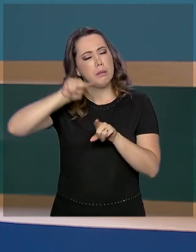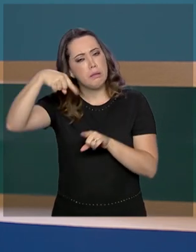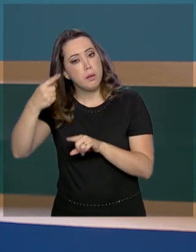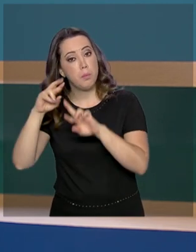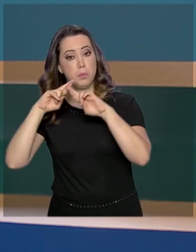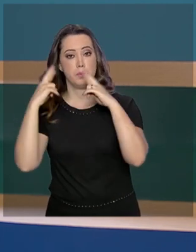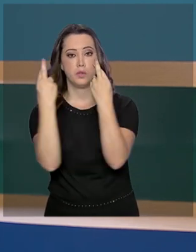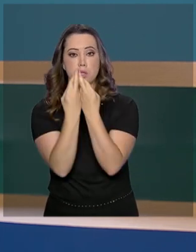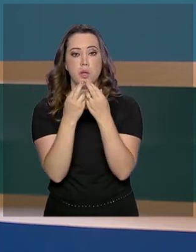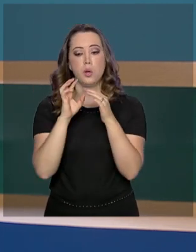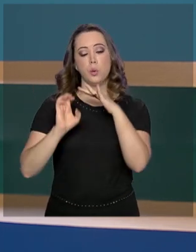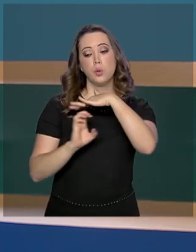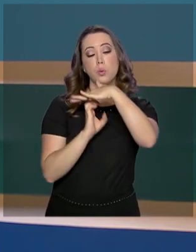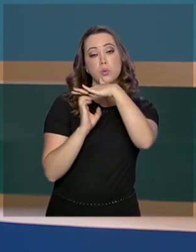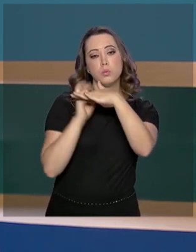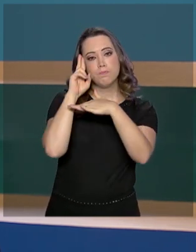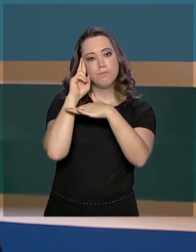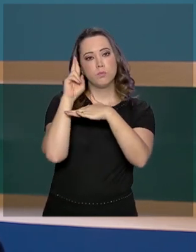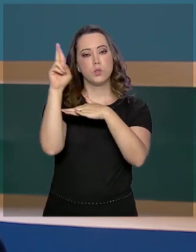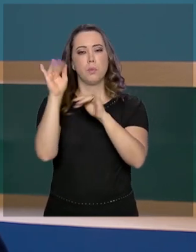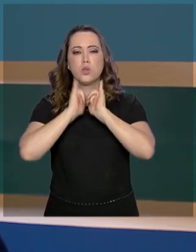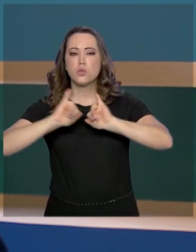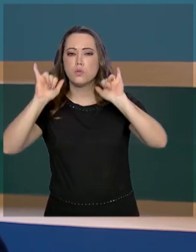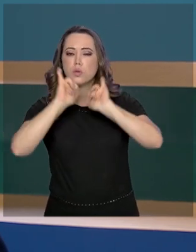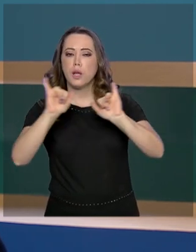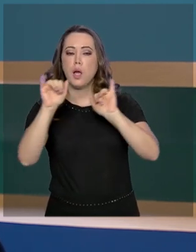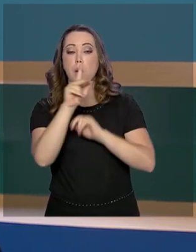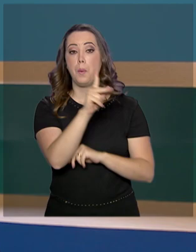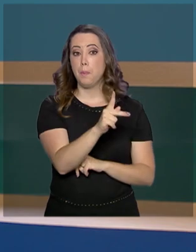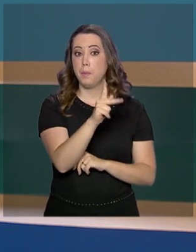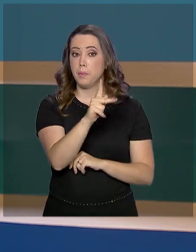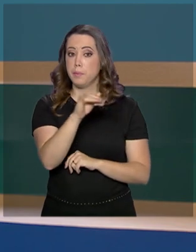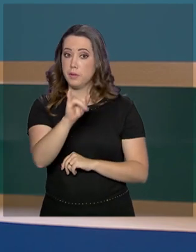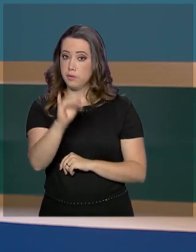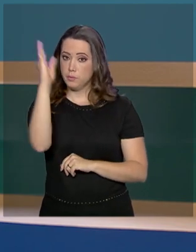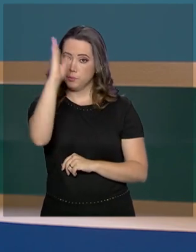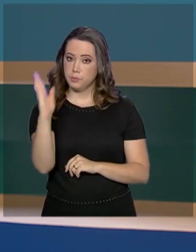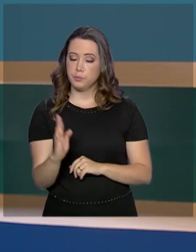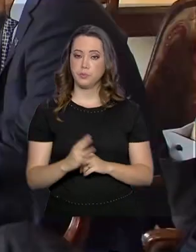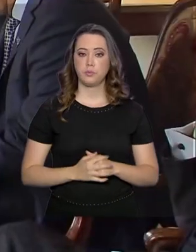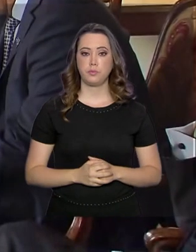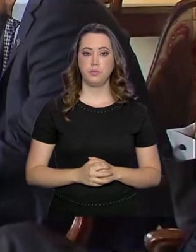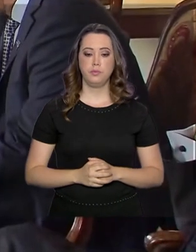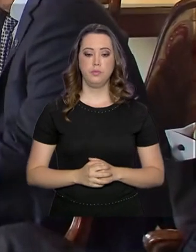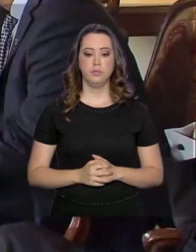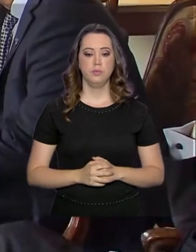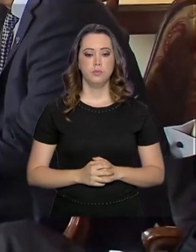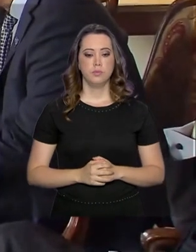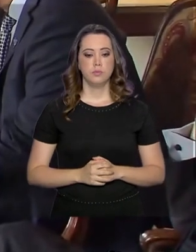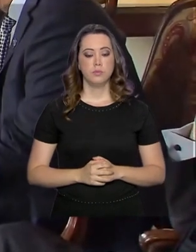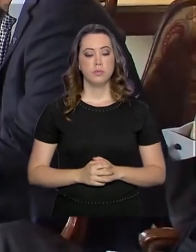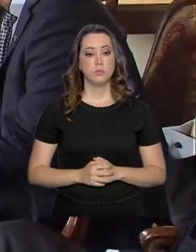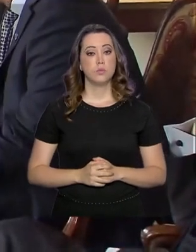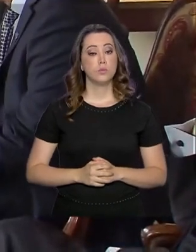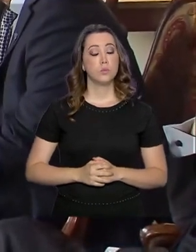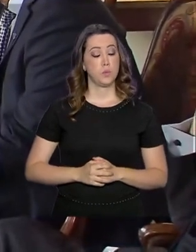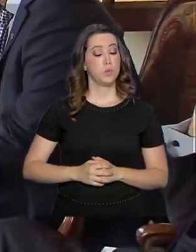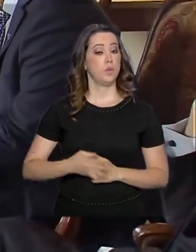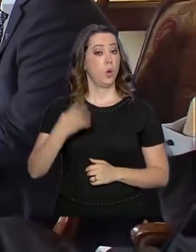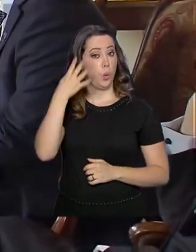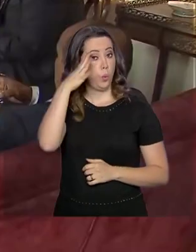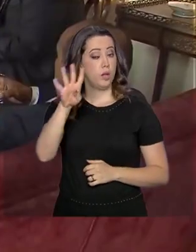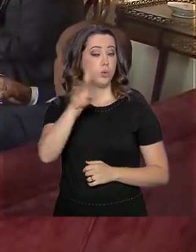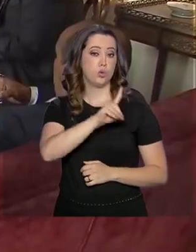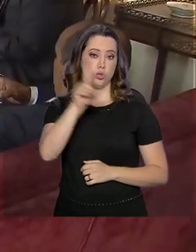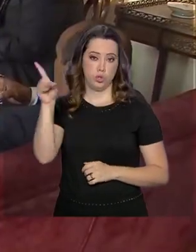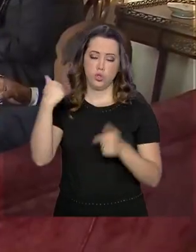estrangeiros para divulgar o programa de concessões do governo brasileiro. No quarto dia de agenda oficial na